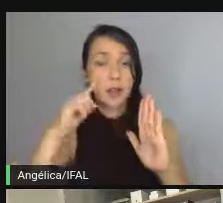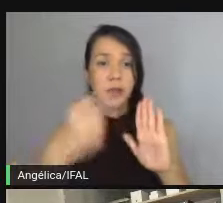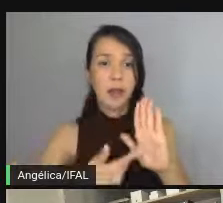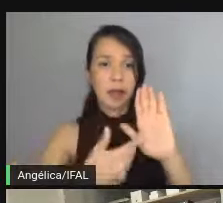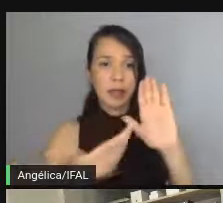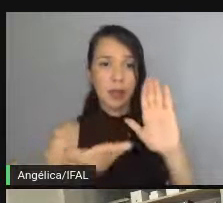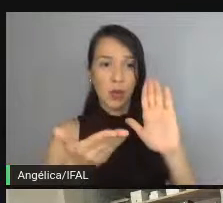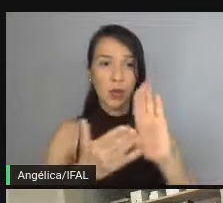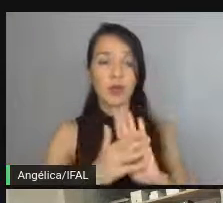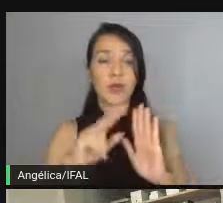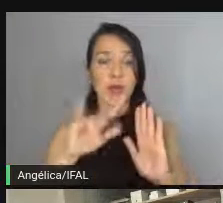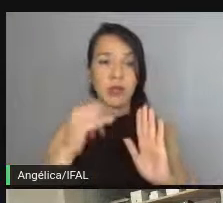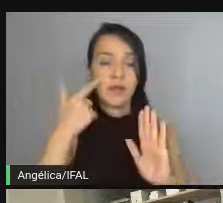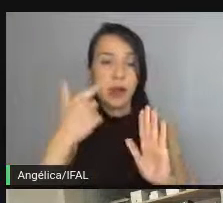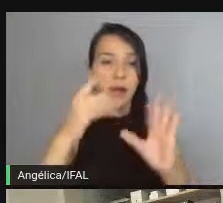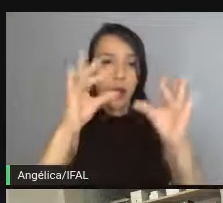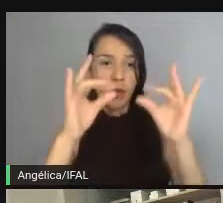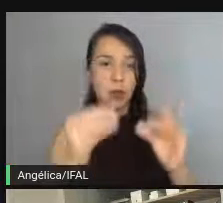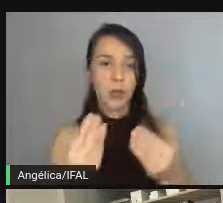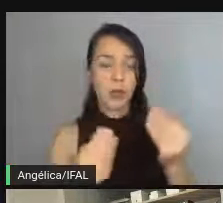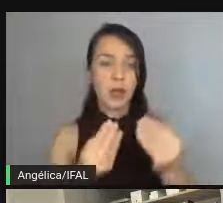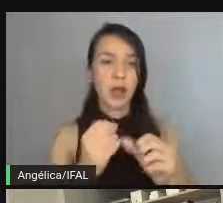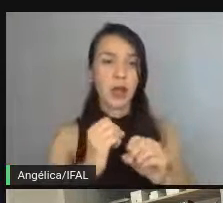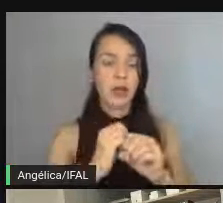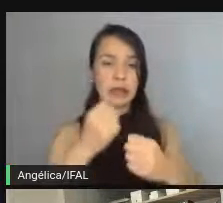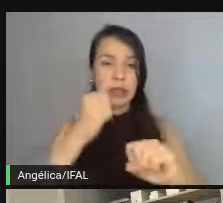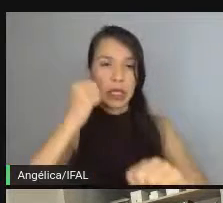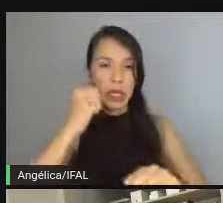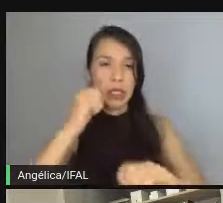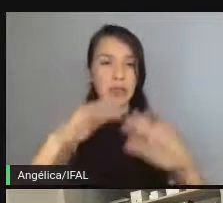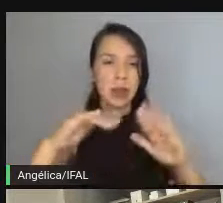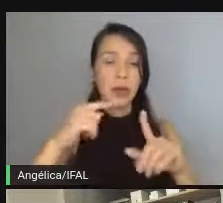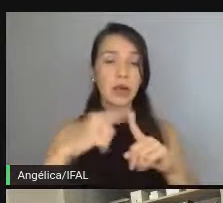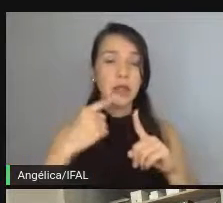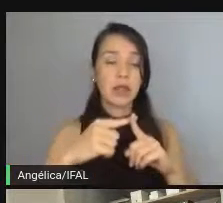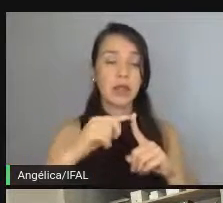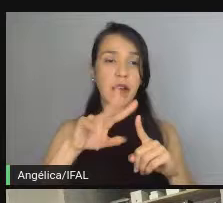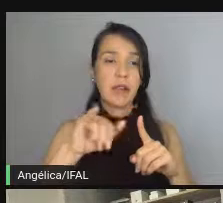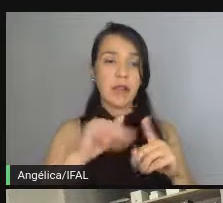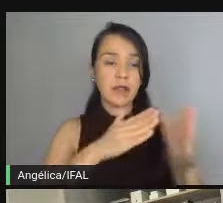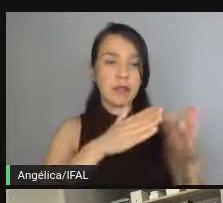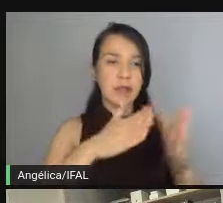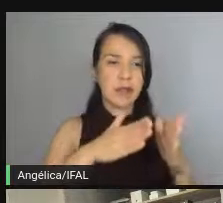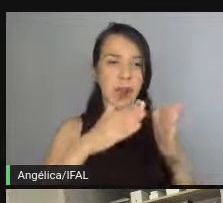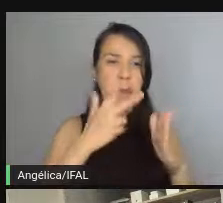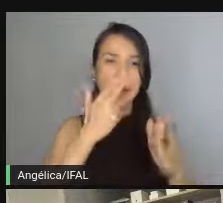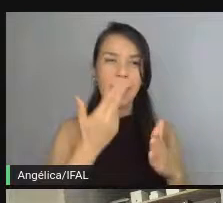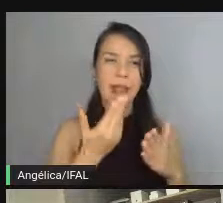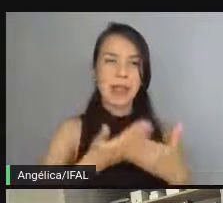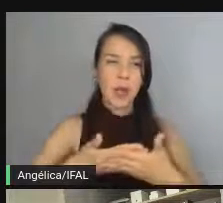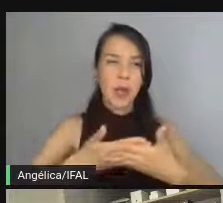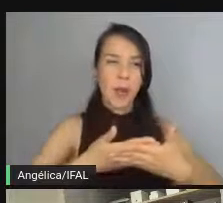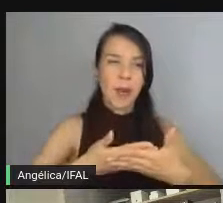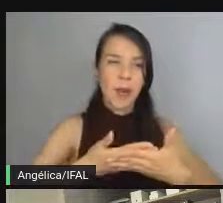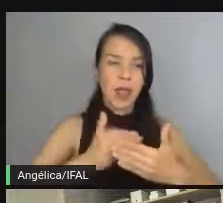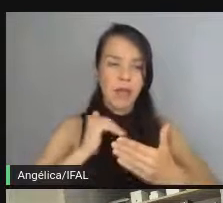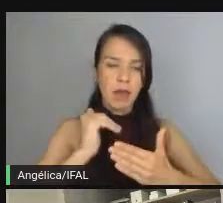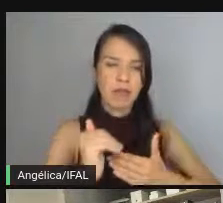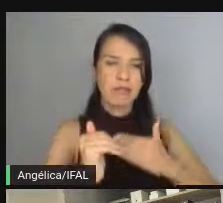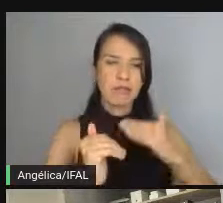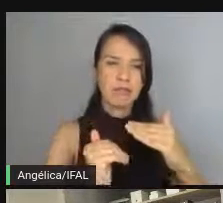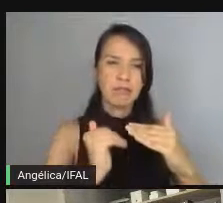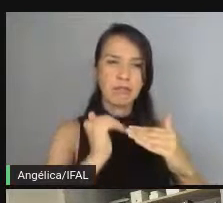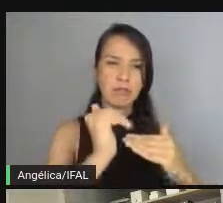hoje. Você consegue analisar o quão grande vai ficar porque você vai fazendo em passos de bebê. gente vai desenvolvendo devagarinho e aí você vai